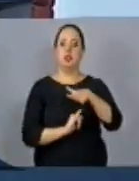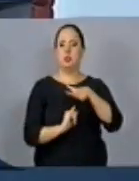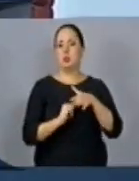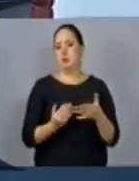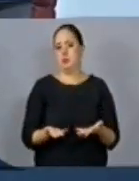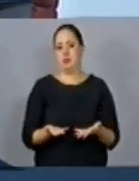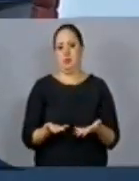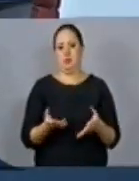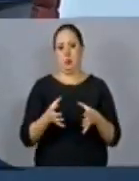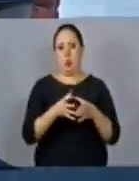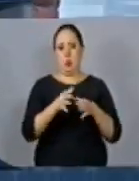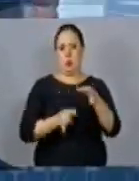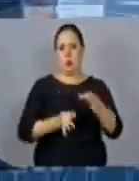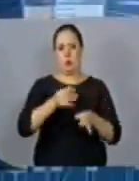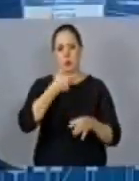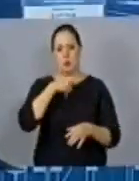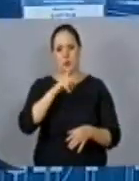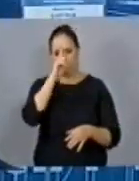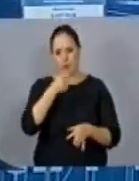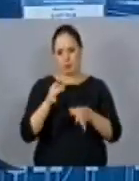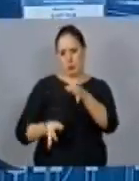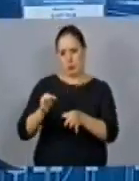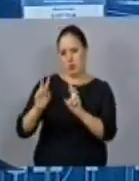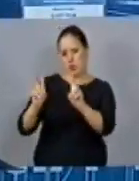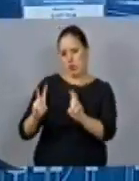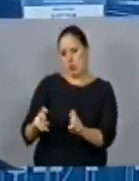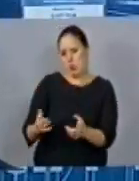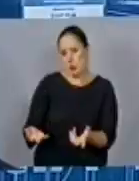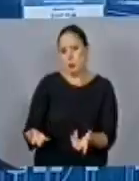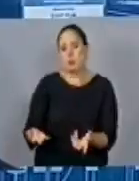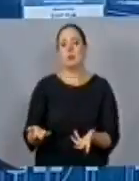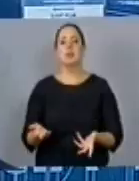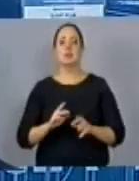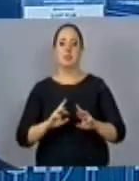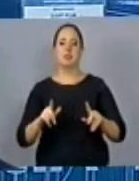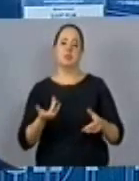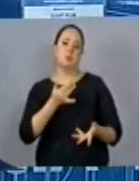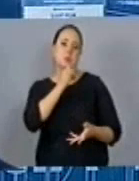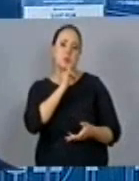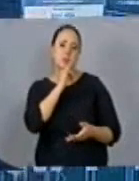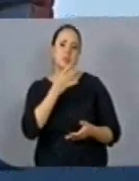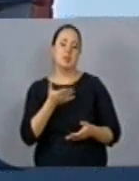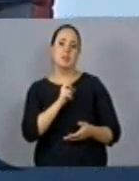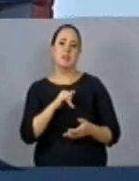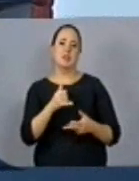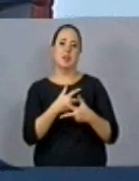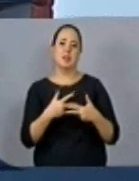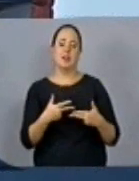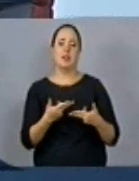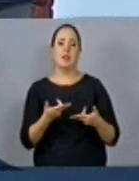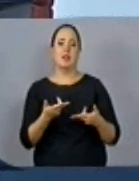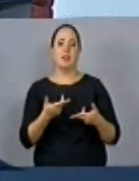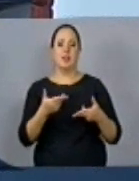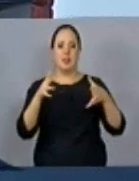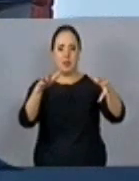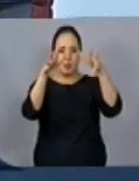da magistratura para um julgamento de determinadas questões. Sucede que, diferentemente, por exemplo, da Suprema Corte Americana, a